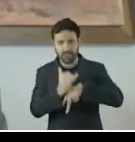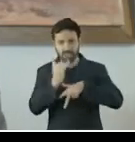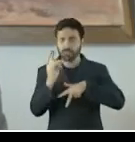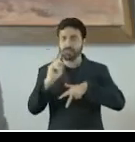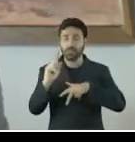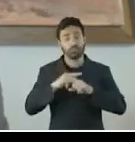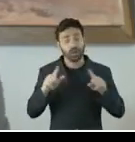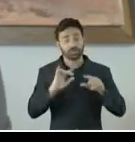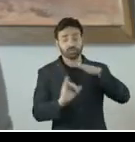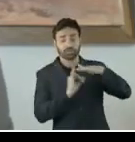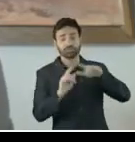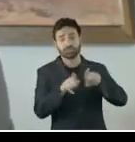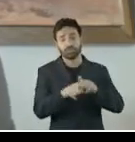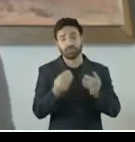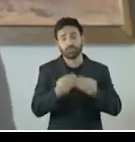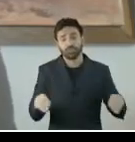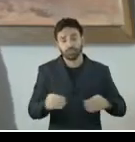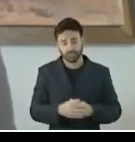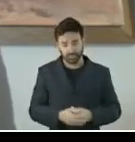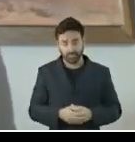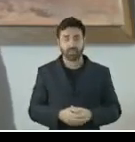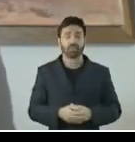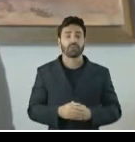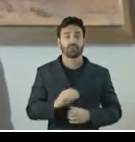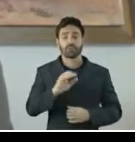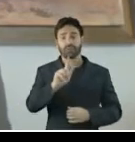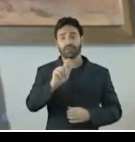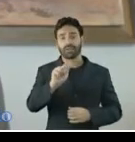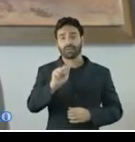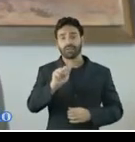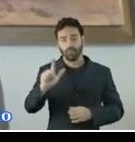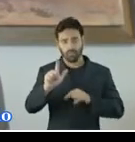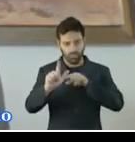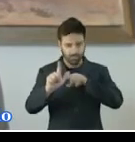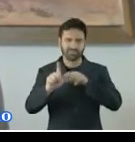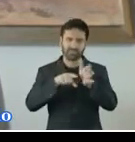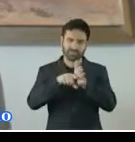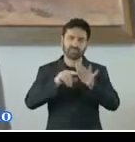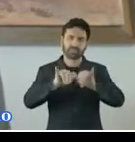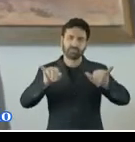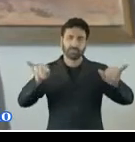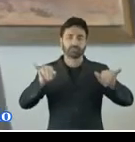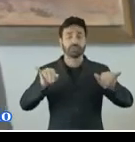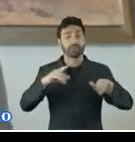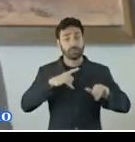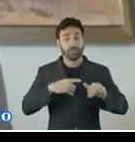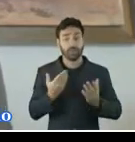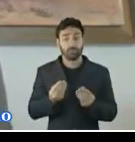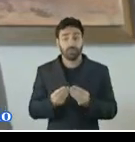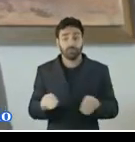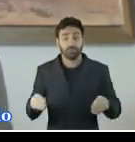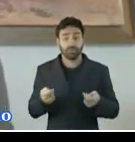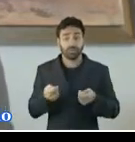na qual é praticado. Dados do GAL apontam que, além dos efeitos econômicos para o empregador